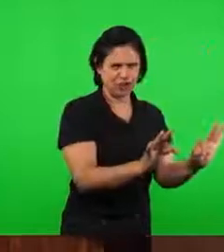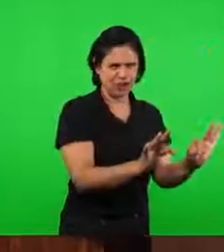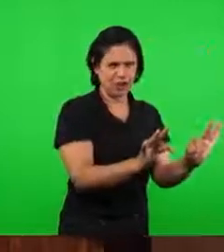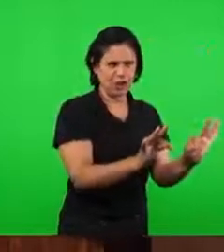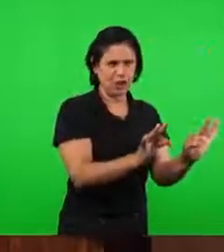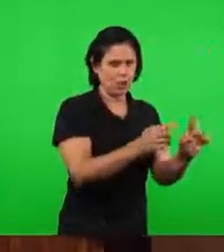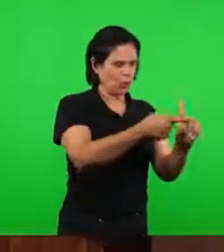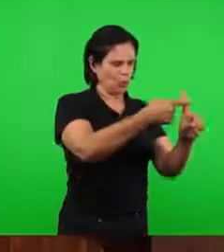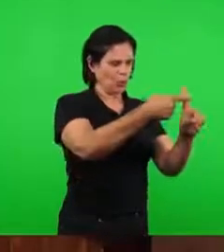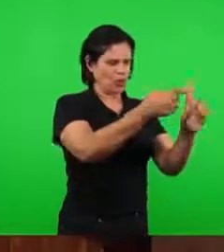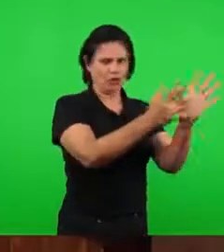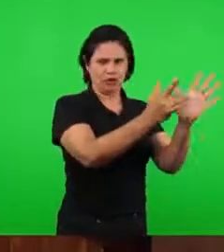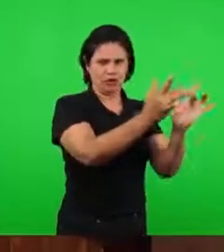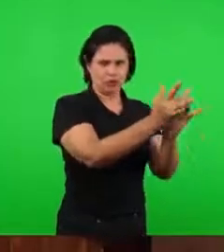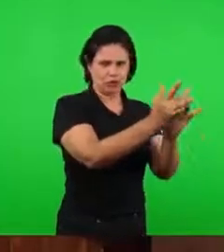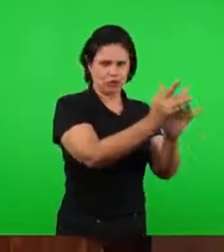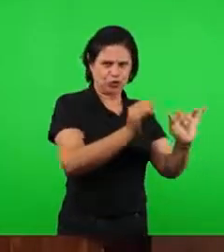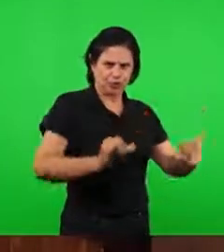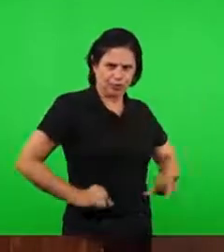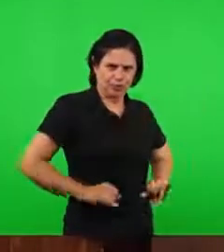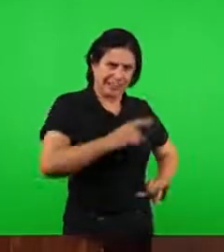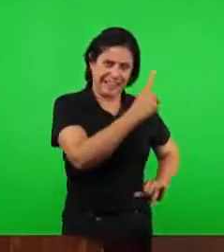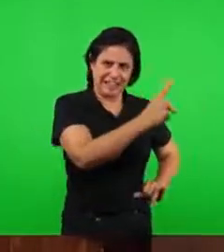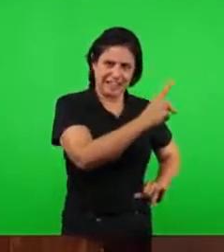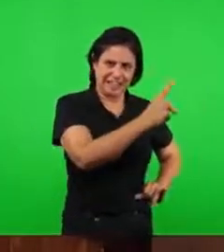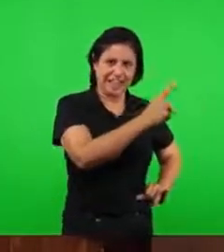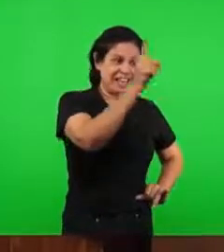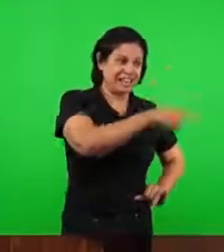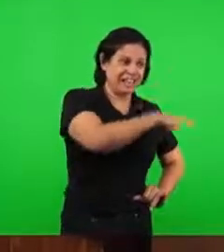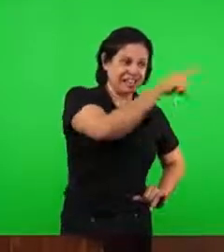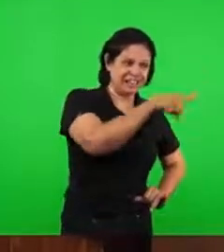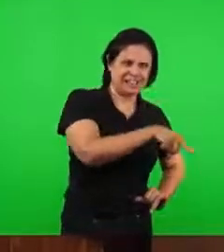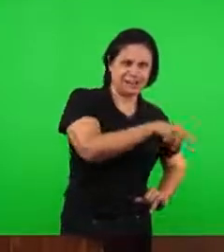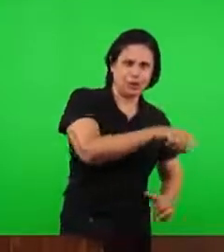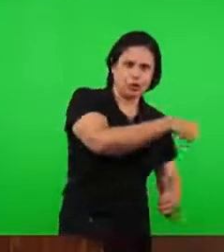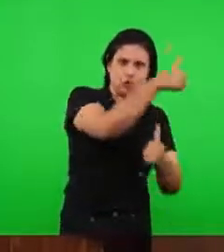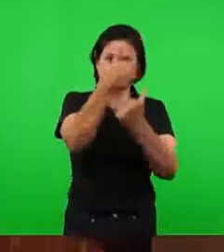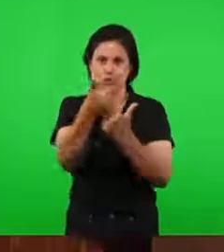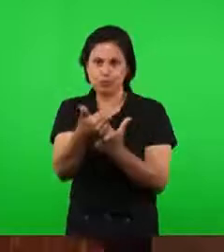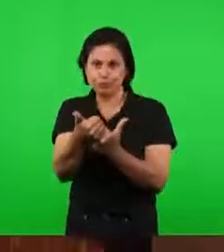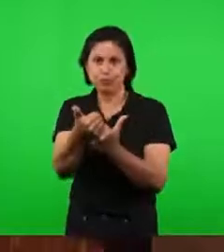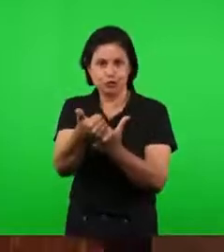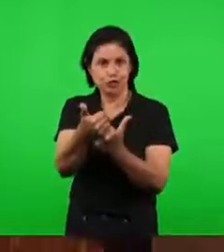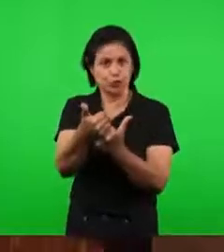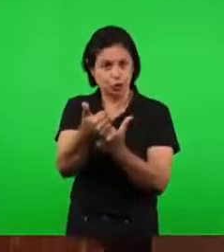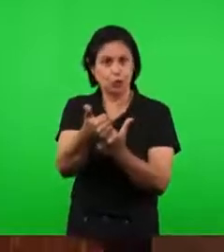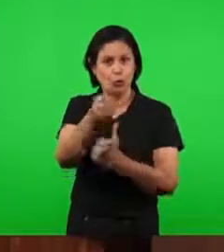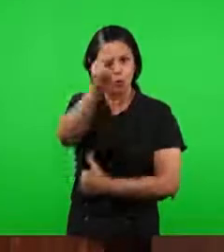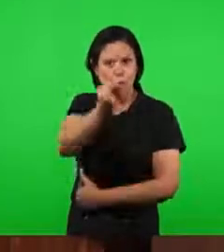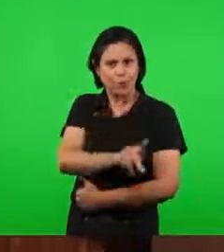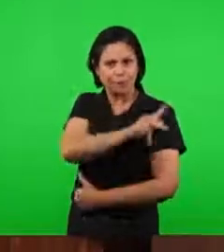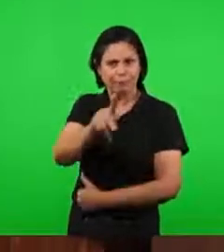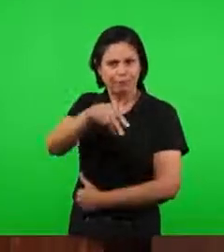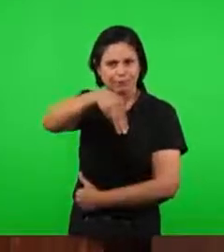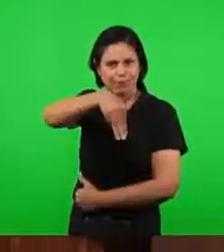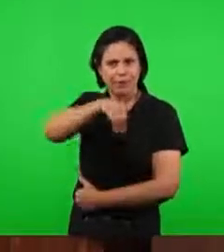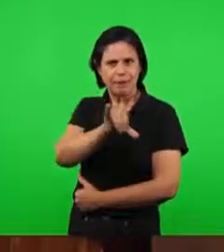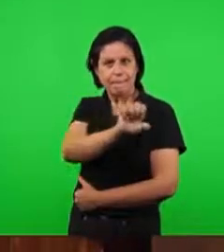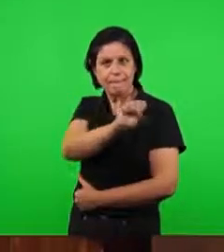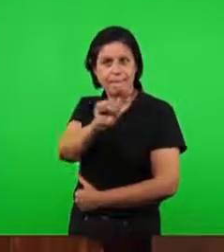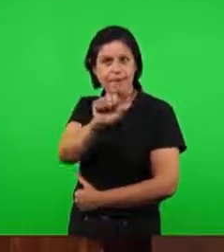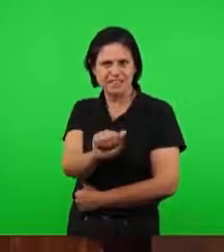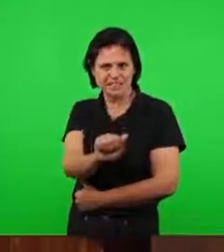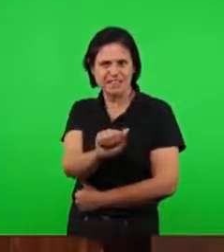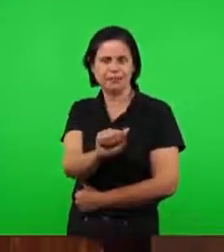passou a usar esse artifício litúrgico para mudar o sentido.